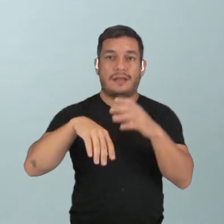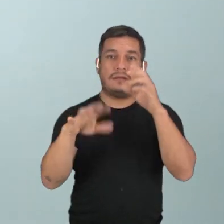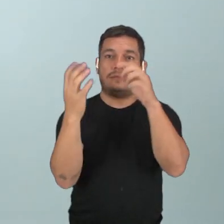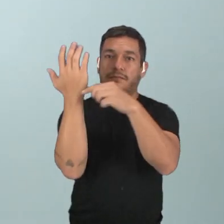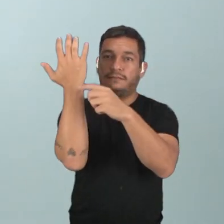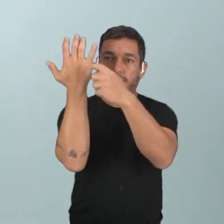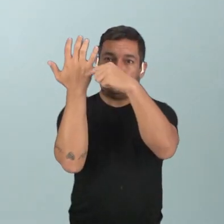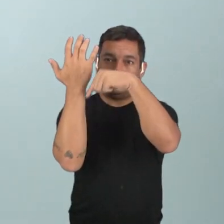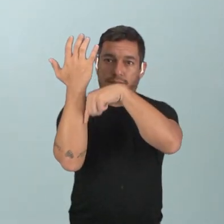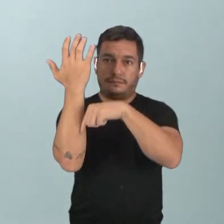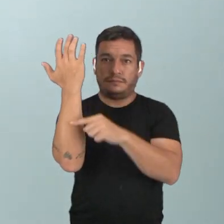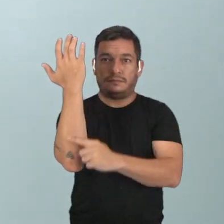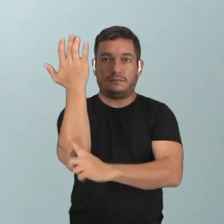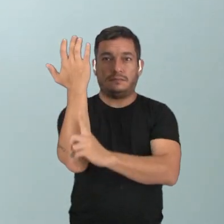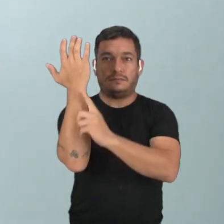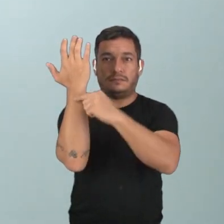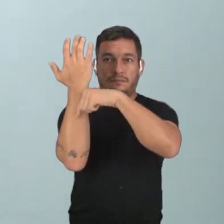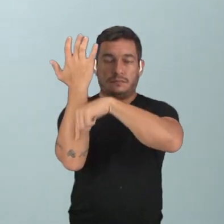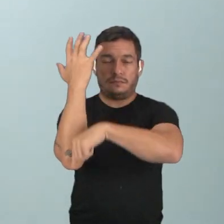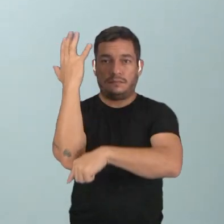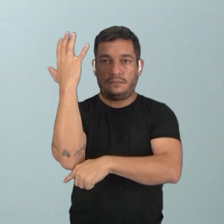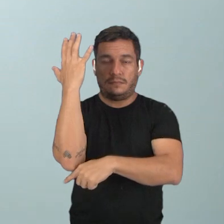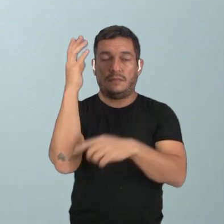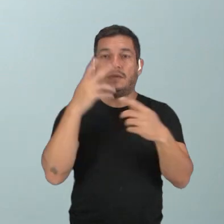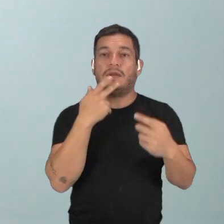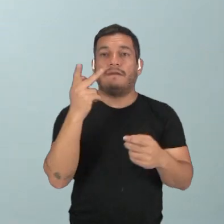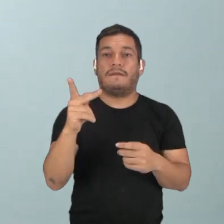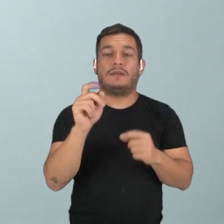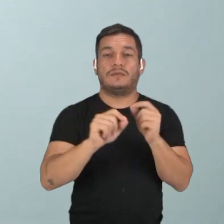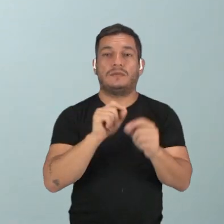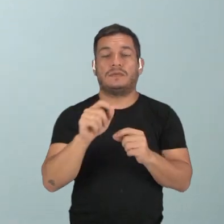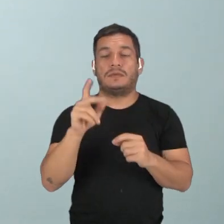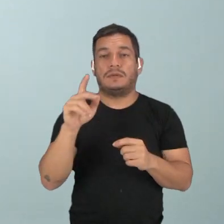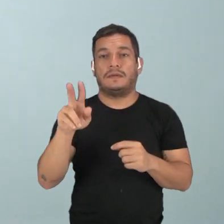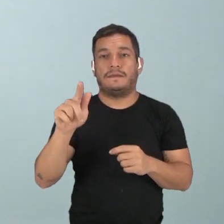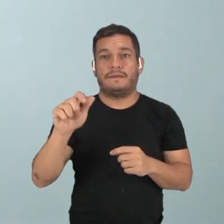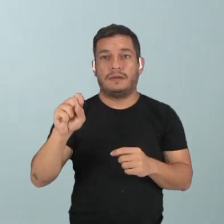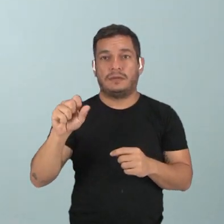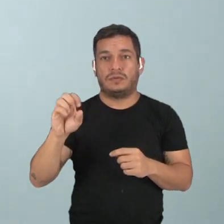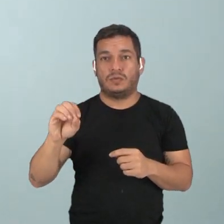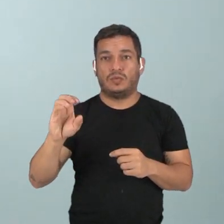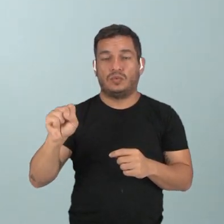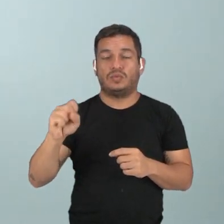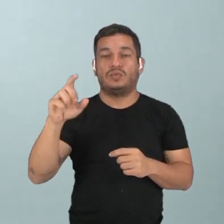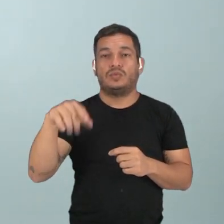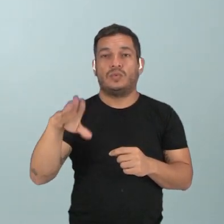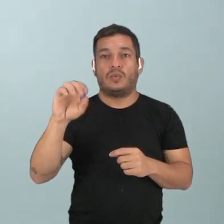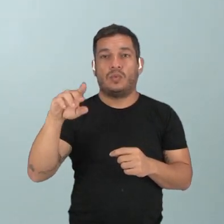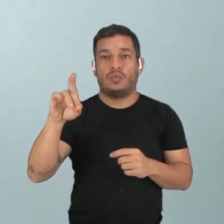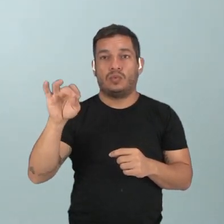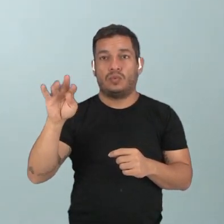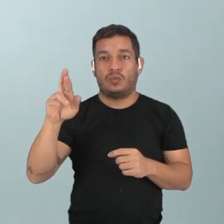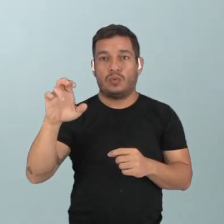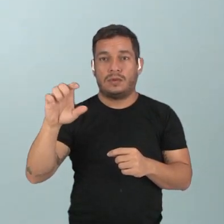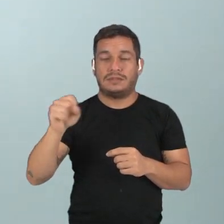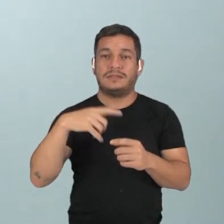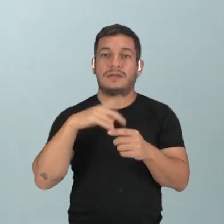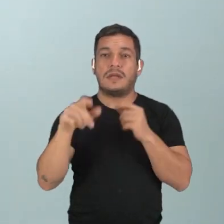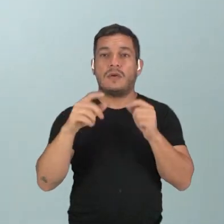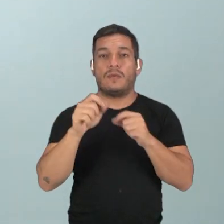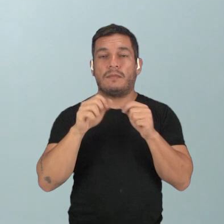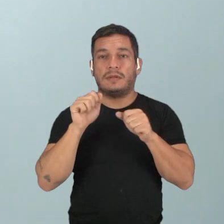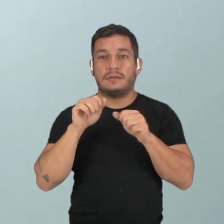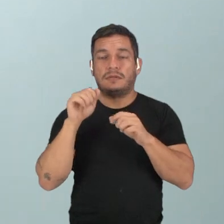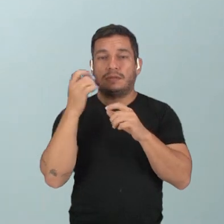Então, quando a gente fala aí desses vasos condutores, eles são um sistema de transporte eficiente para distribuir água,